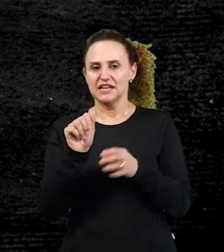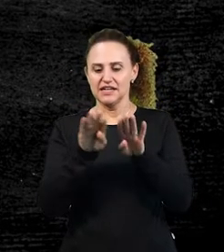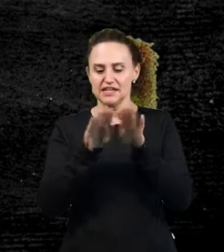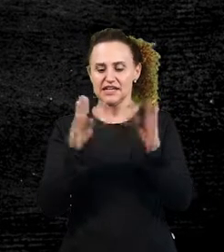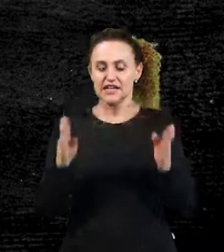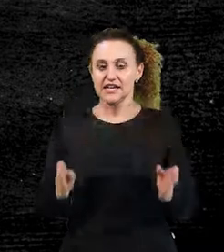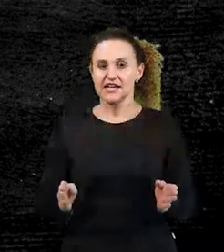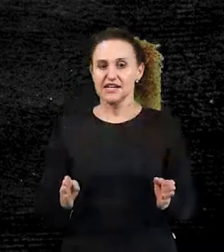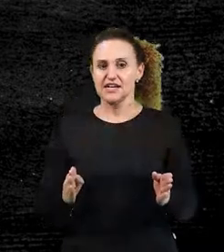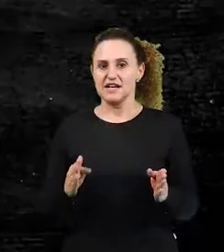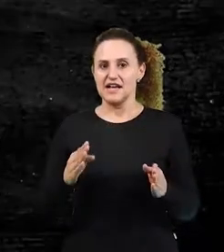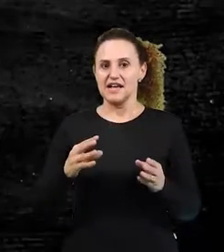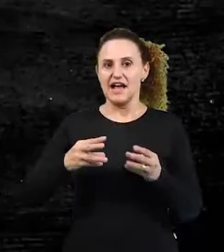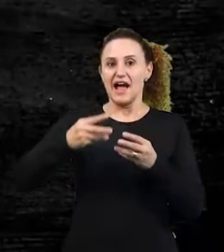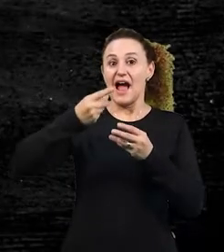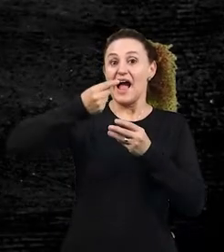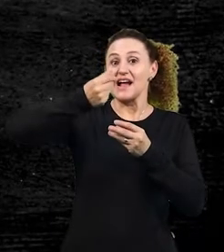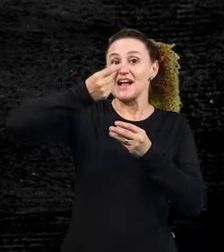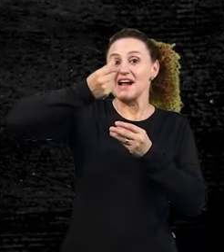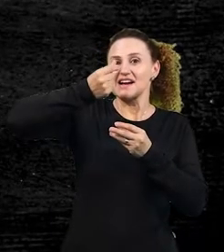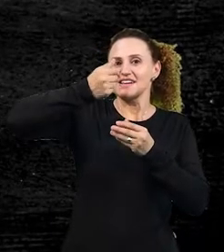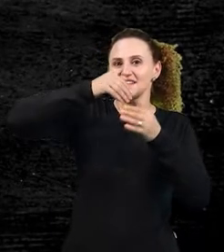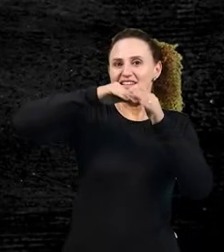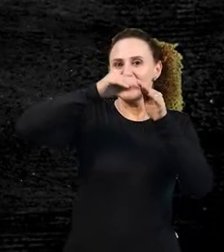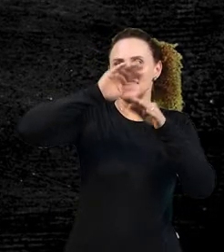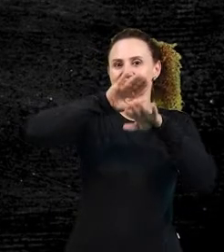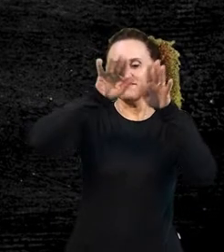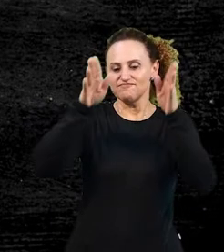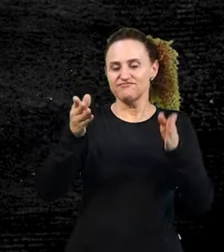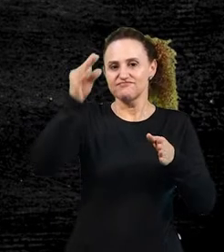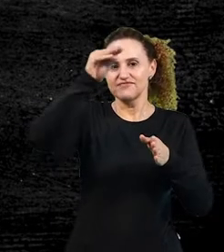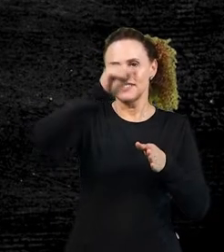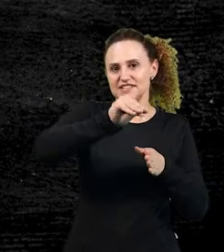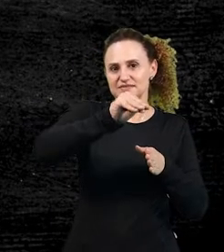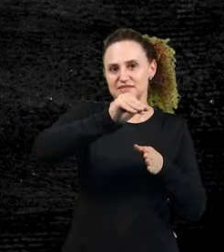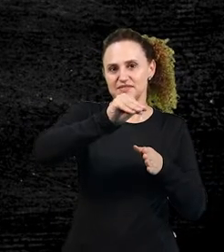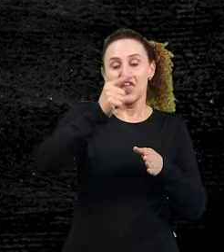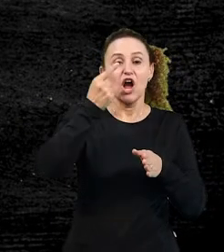carteira na carteira e carteira na carteira.